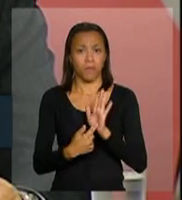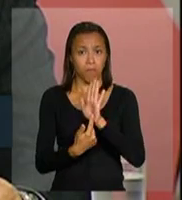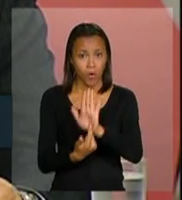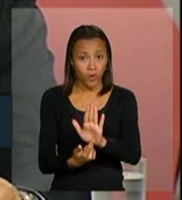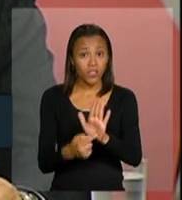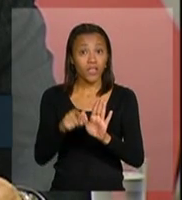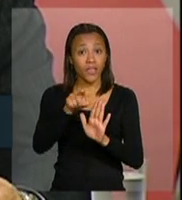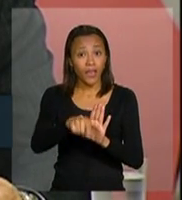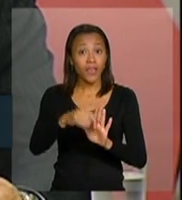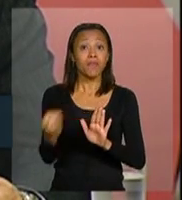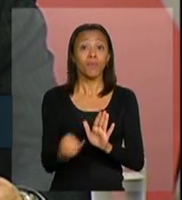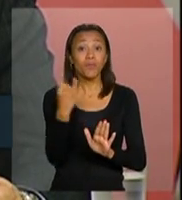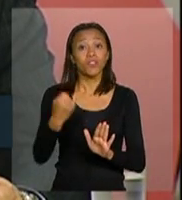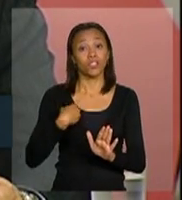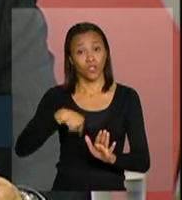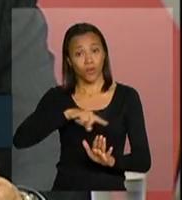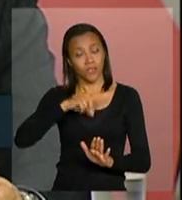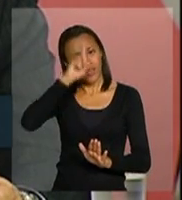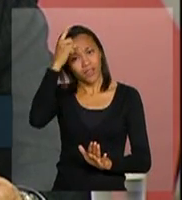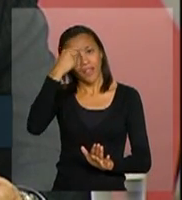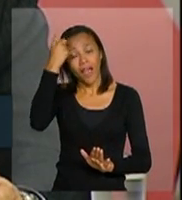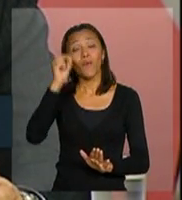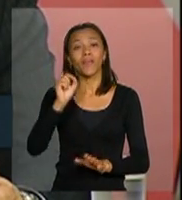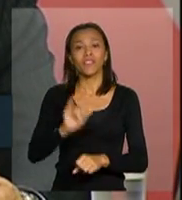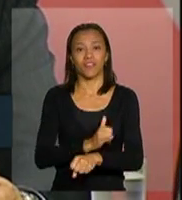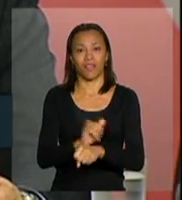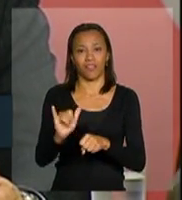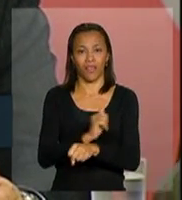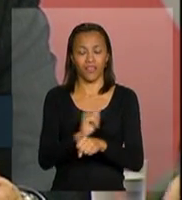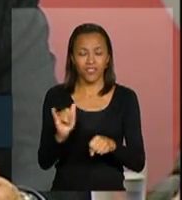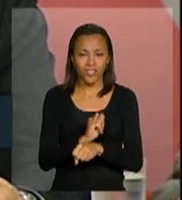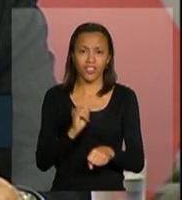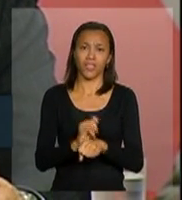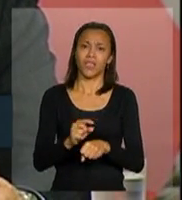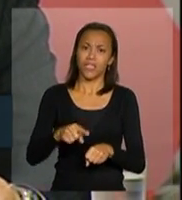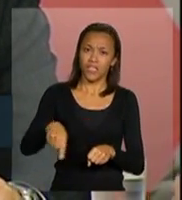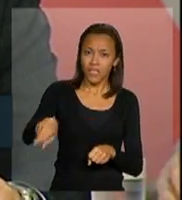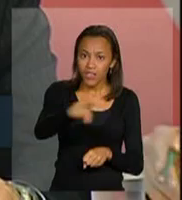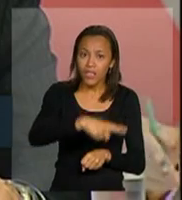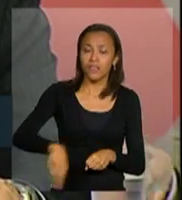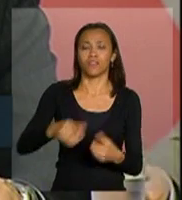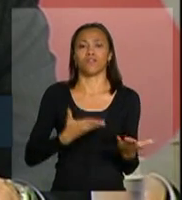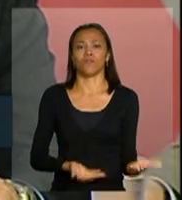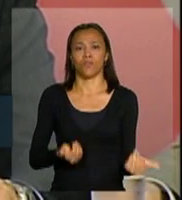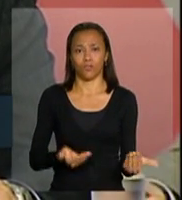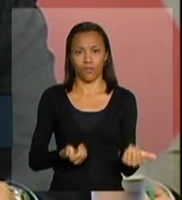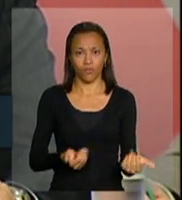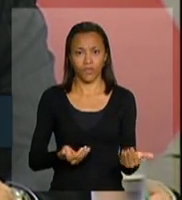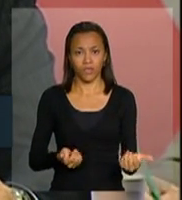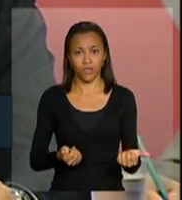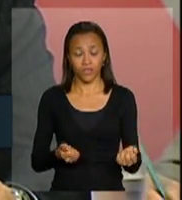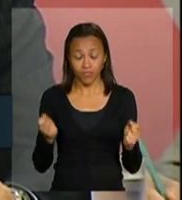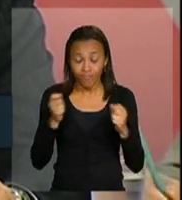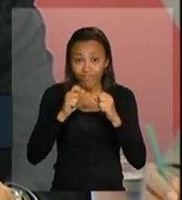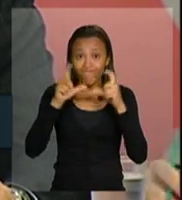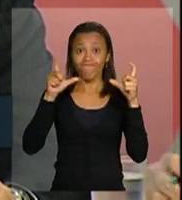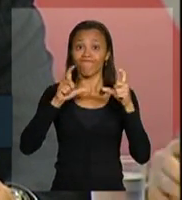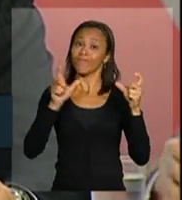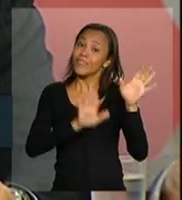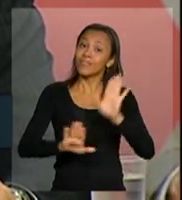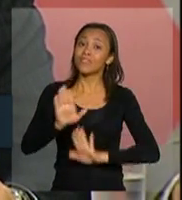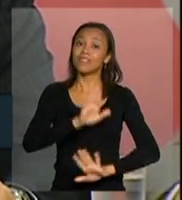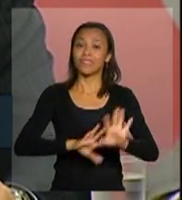importância de termos estratégias que despertem a atitude nesses jovens das ações de